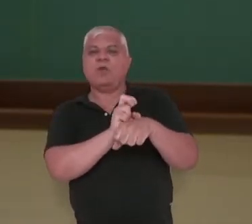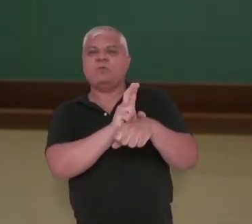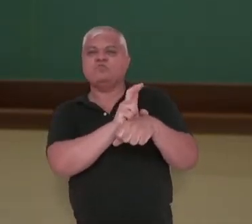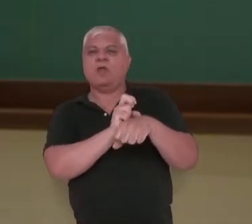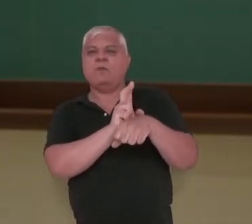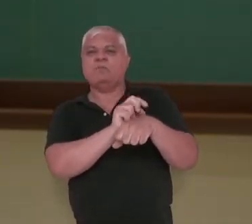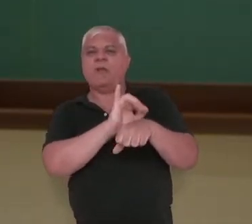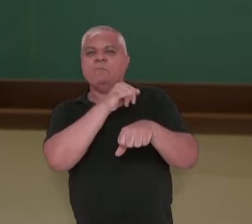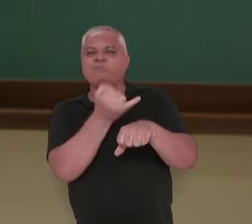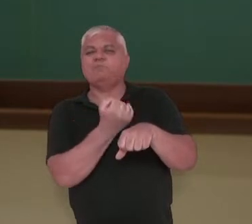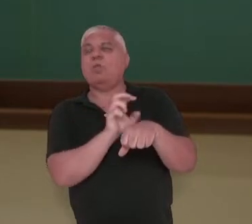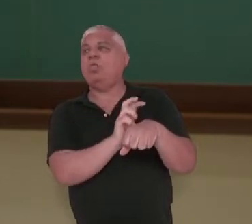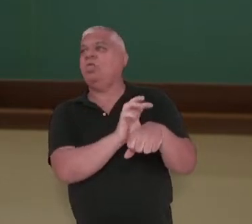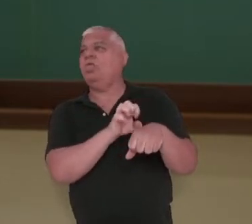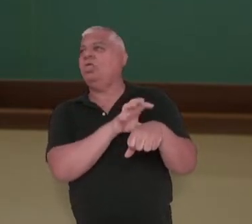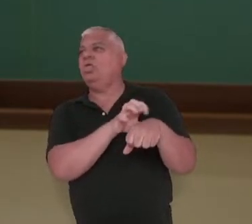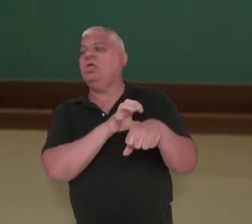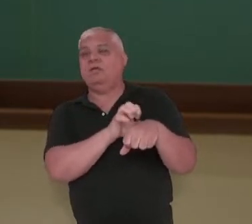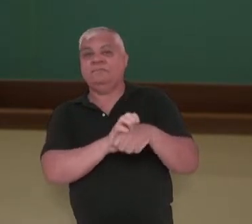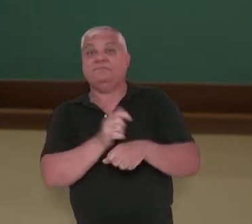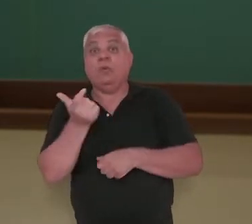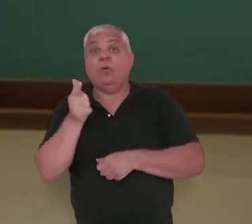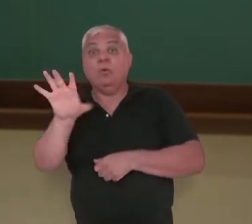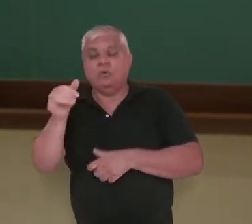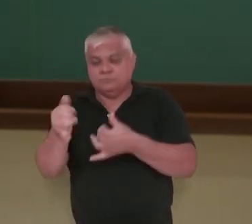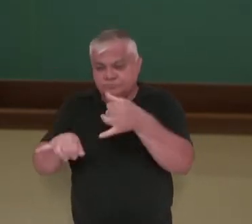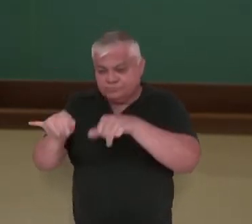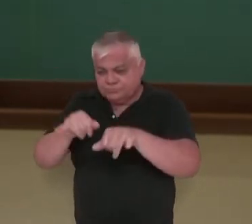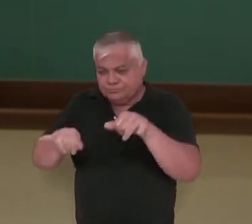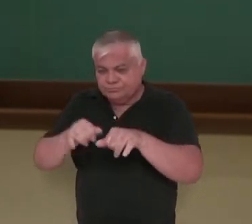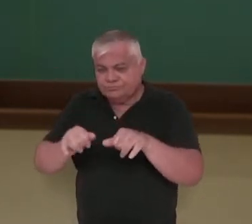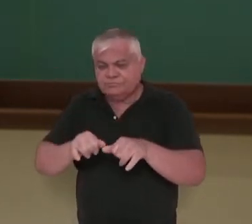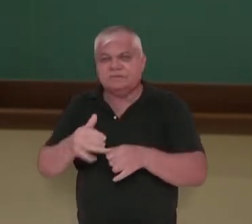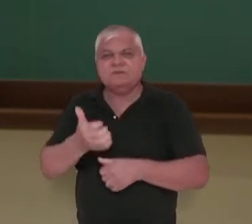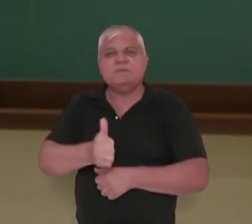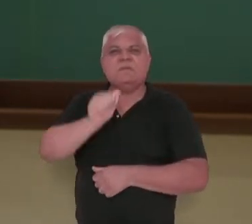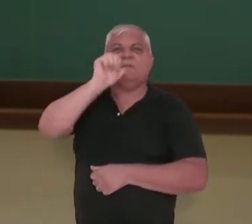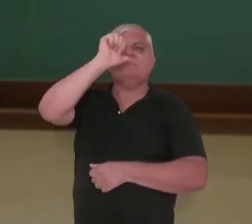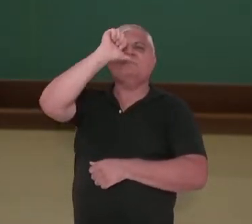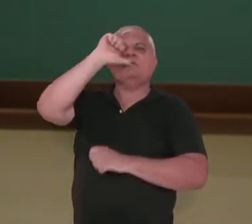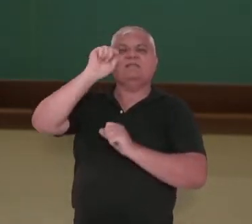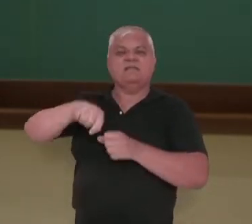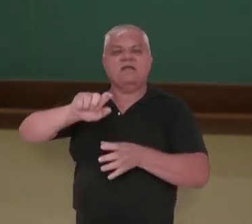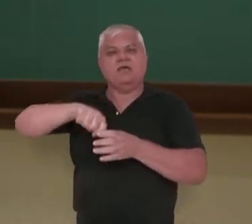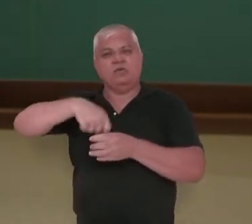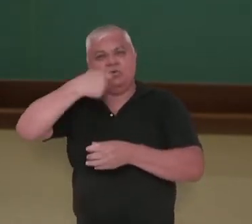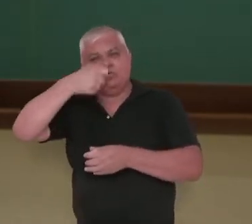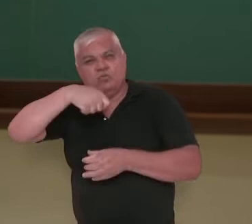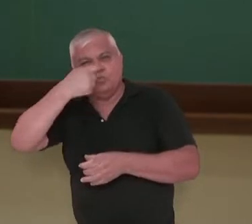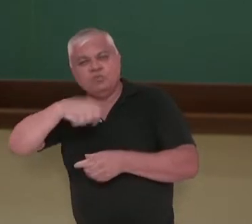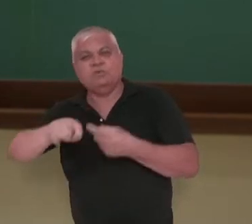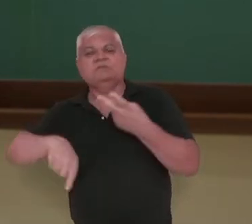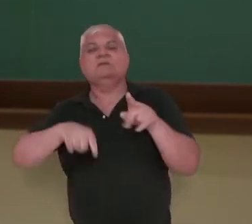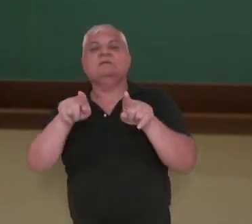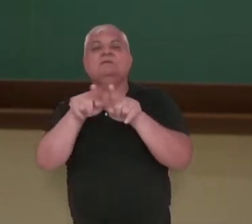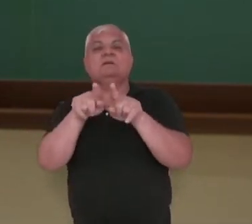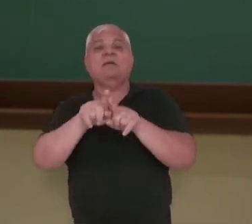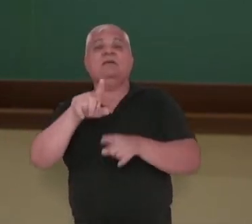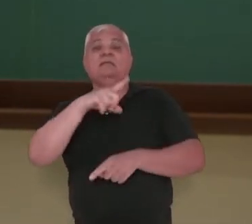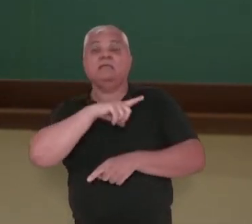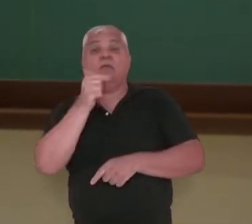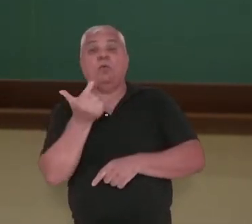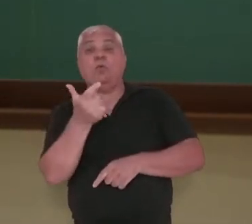outras que realizam fermentação de bebidas, que são utilizadas ali para a produção de iogurtes também. Existem aquelas